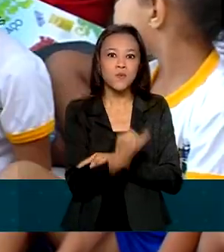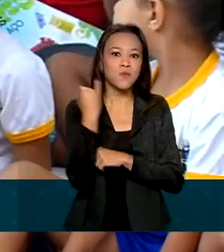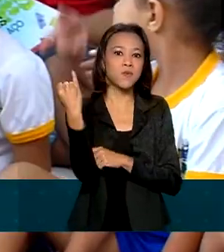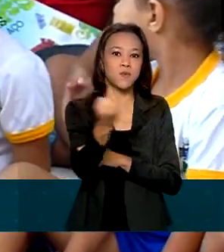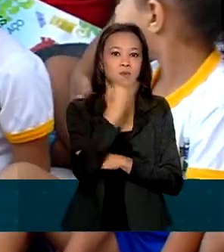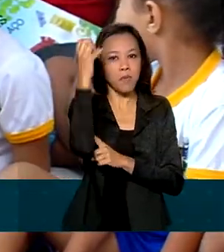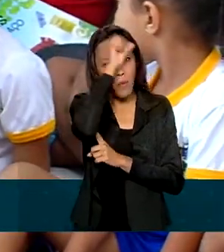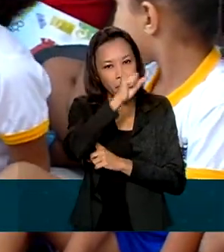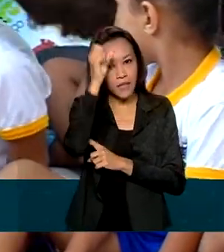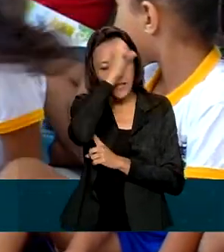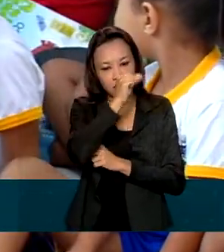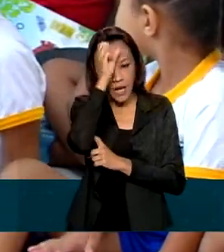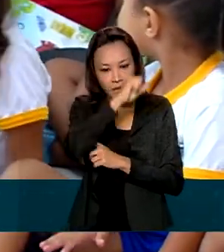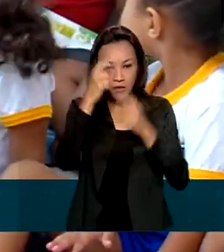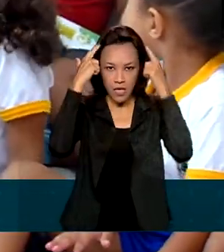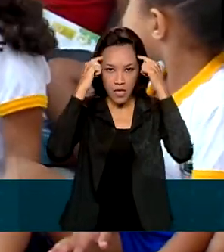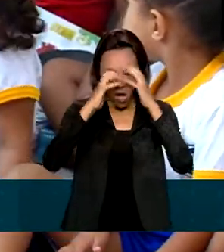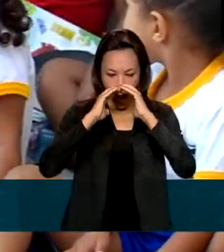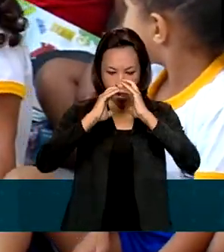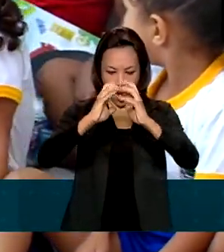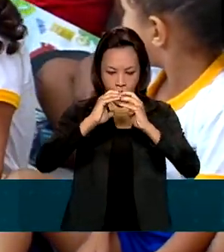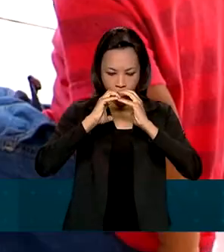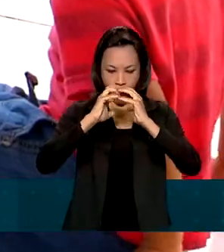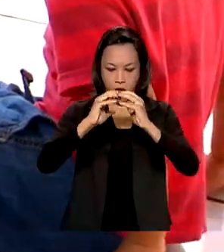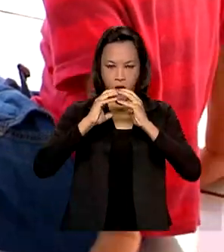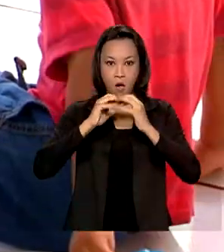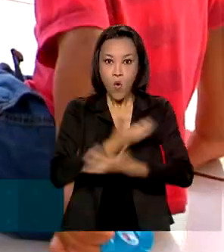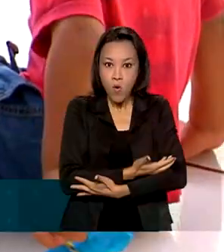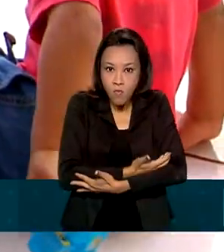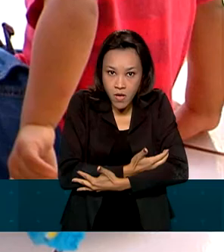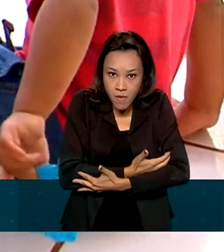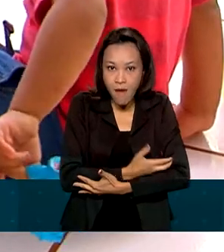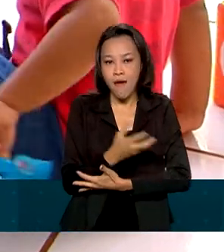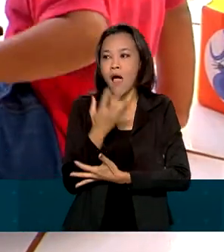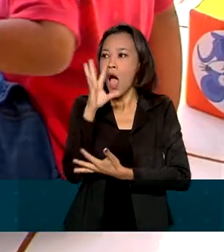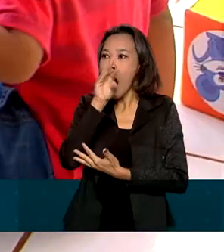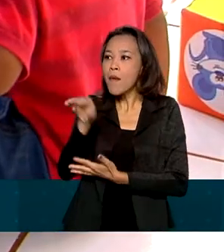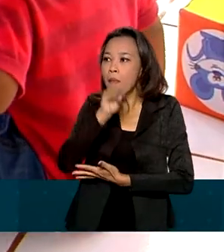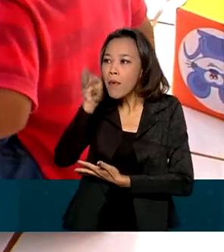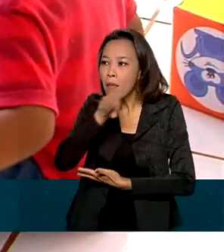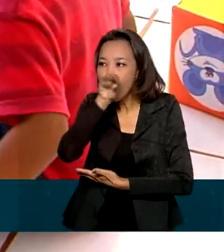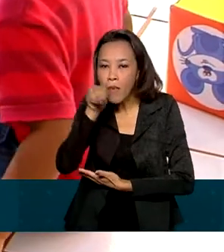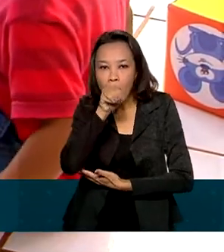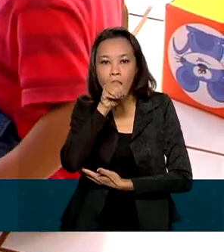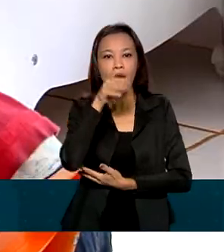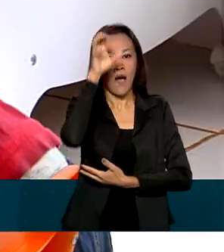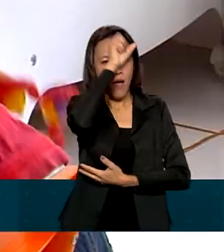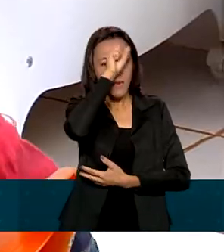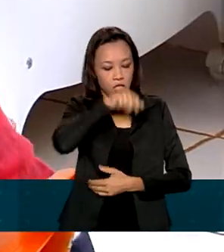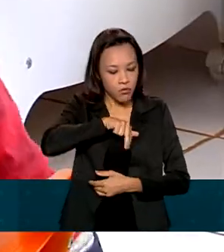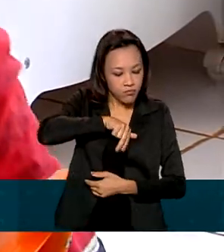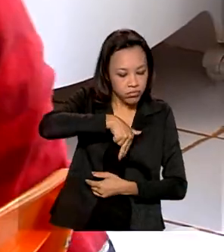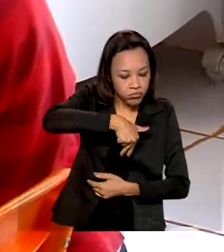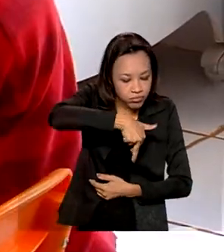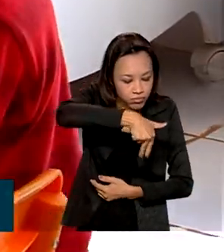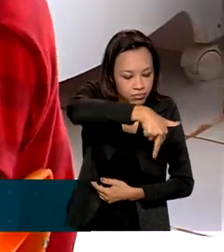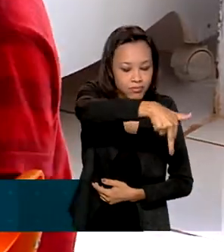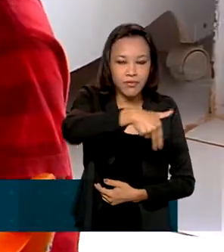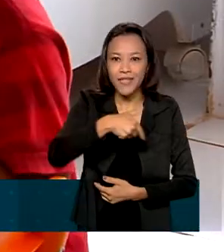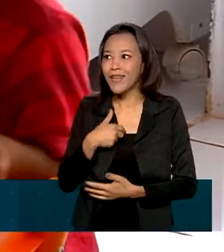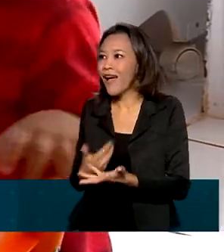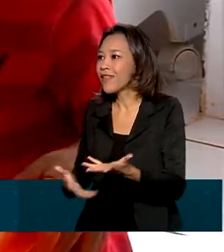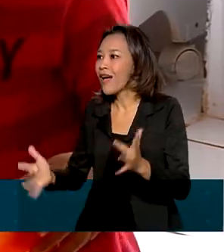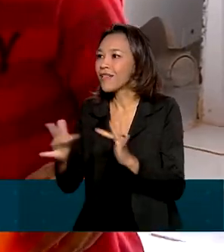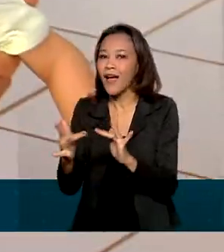aprendizado. Quando o cérebro se desenvolve, um bebê aprende a falar, andar e se comunicar com o mundo à sua